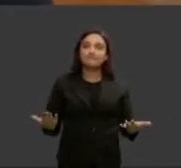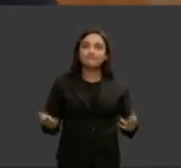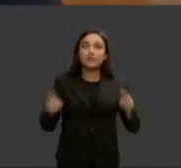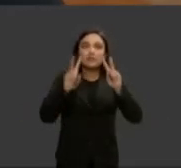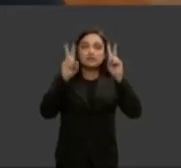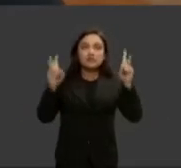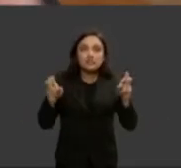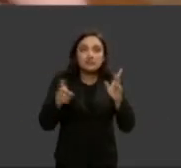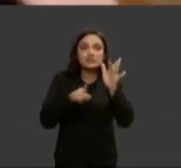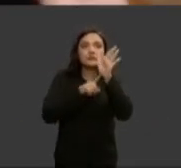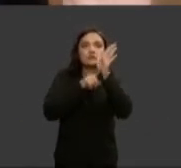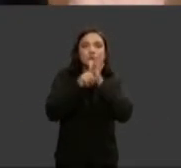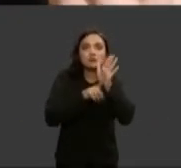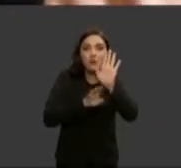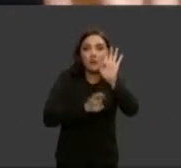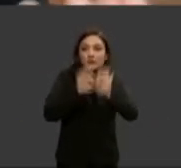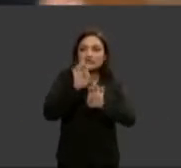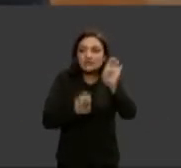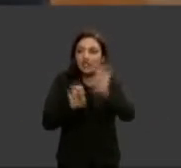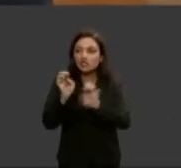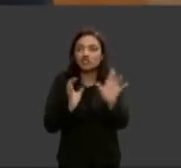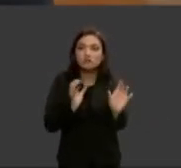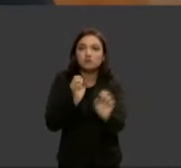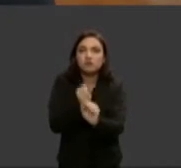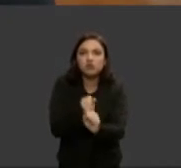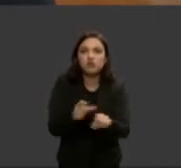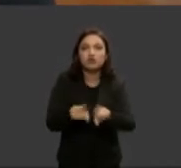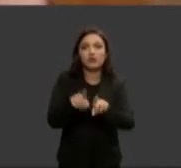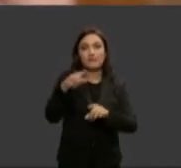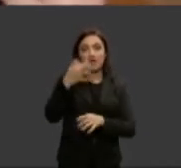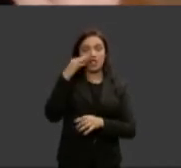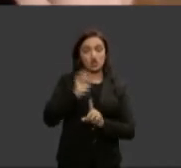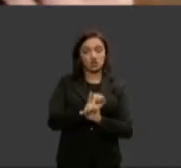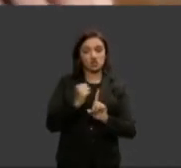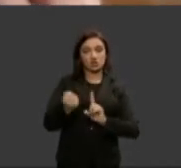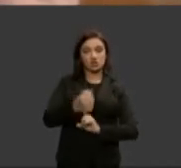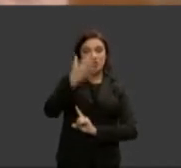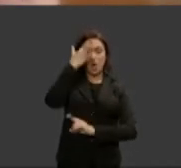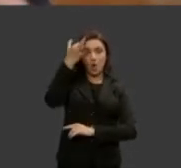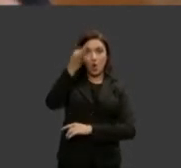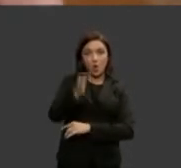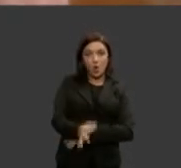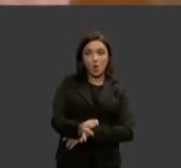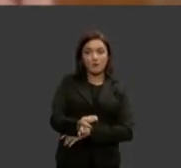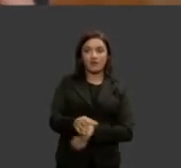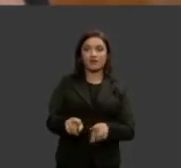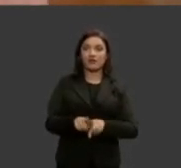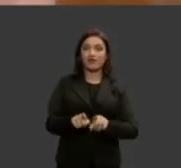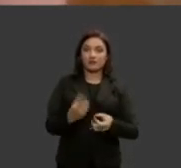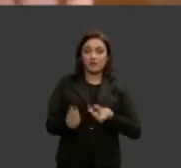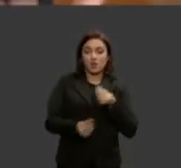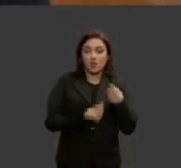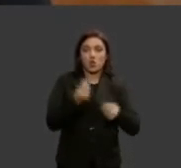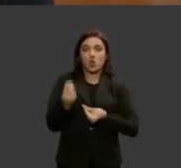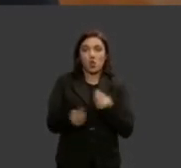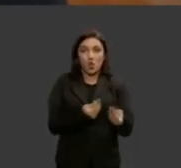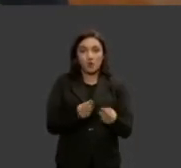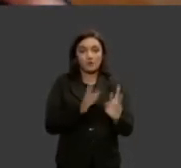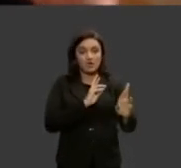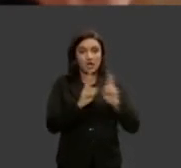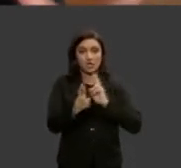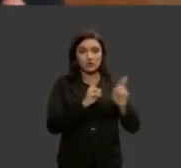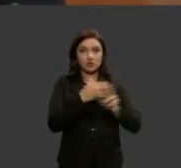números de compreensão da sociedade de compreensão desses modos de relação entre homens e